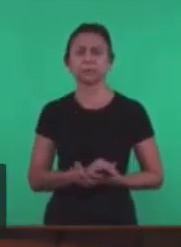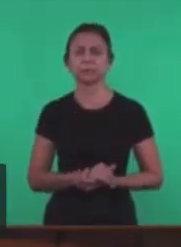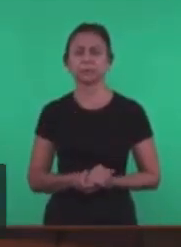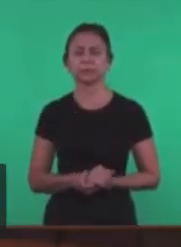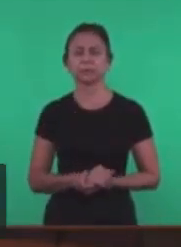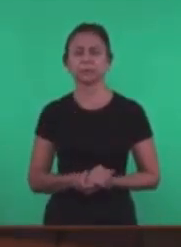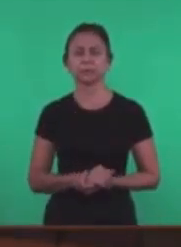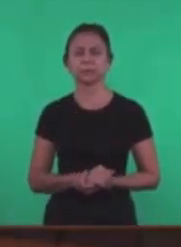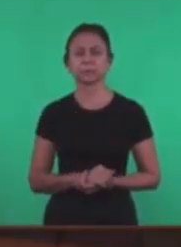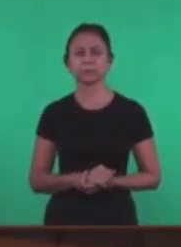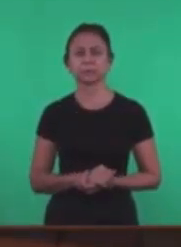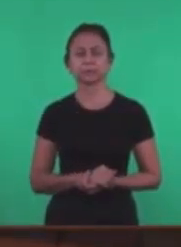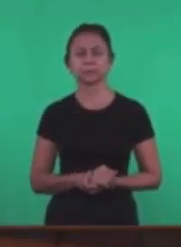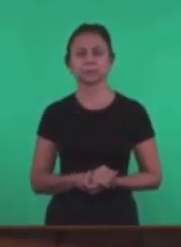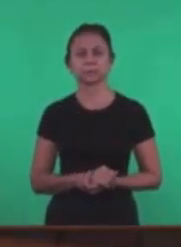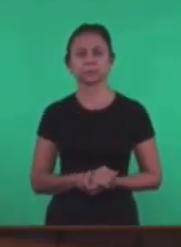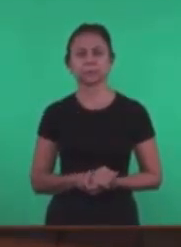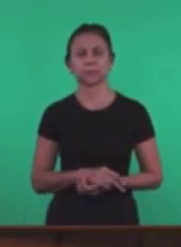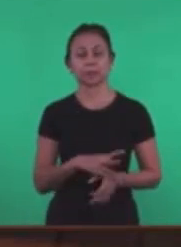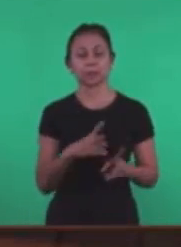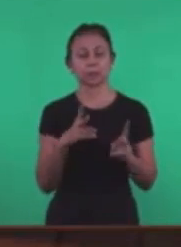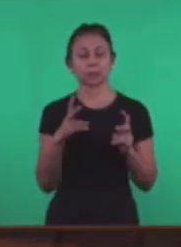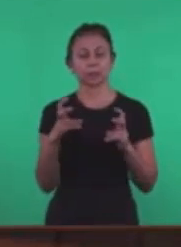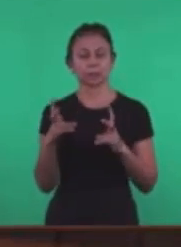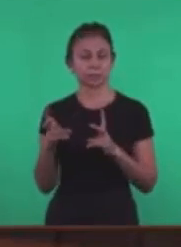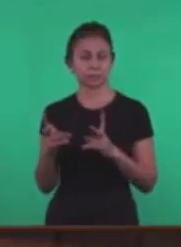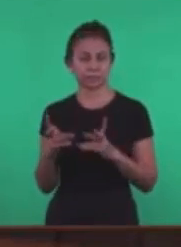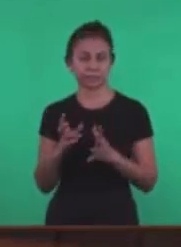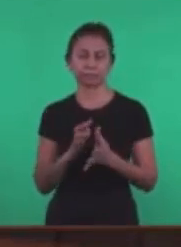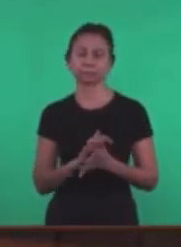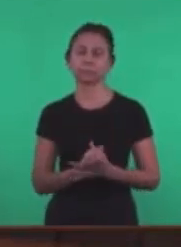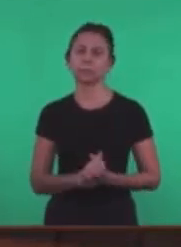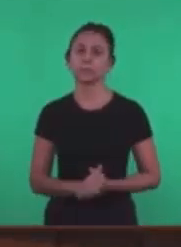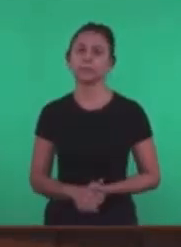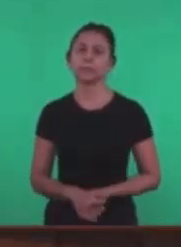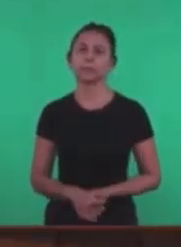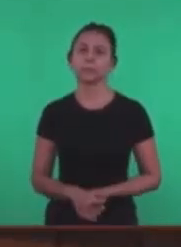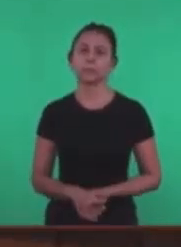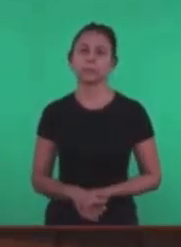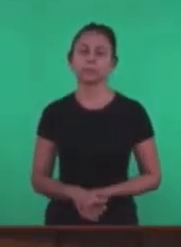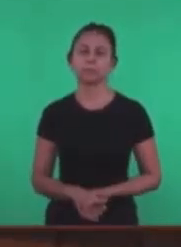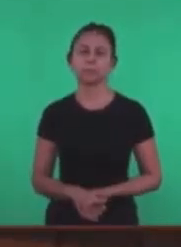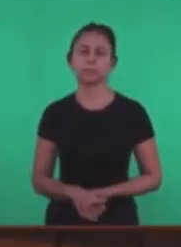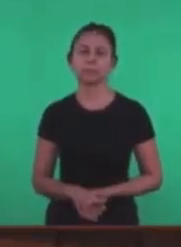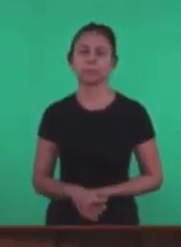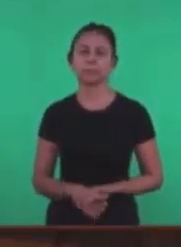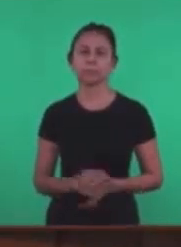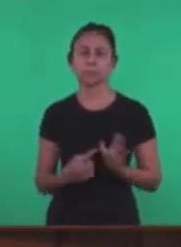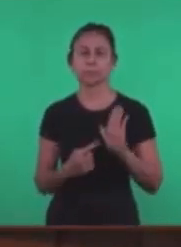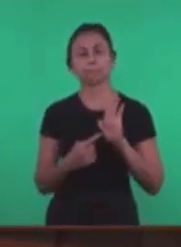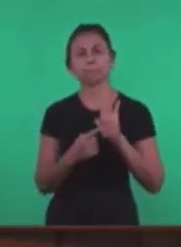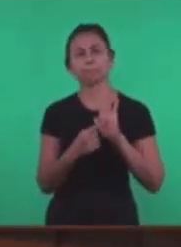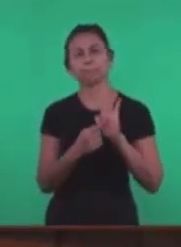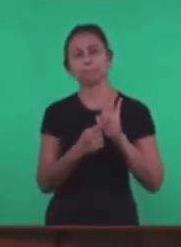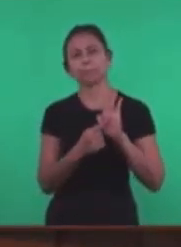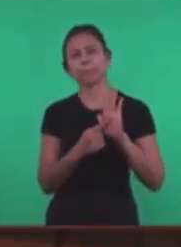identificação Que nós vamos fazer Não é? Da Citando os sete